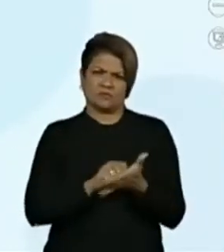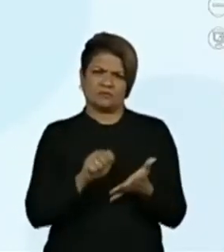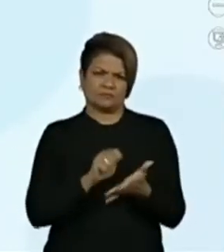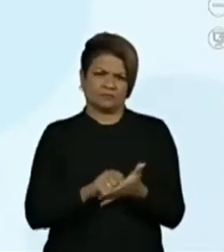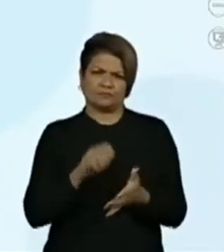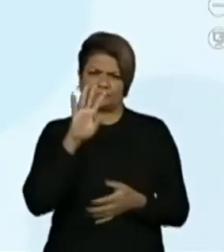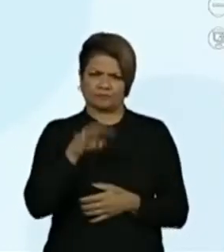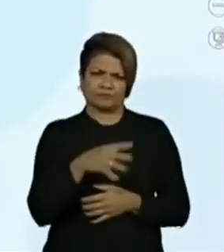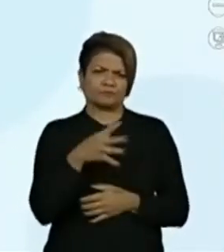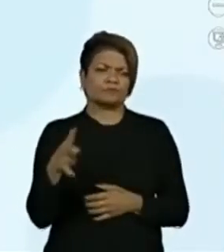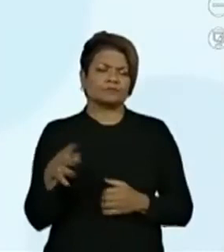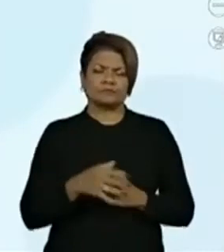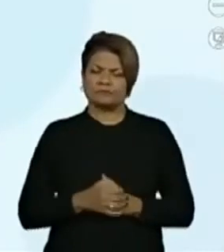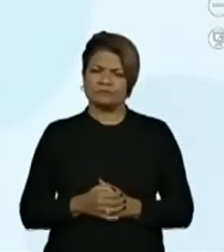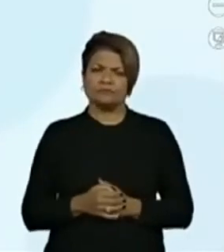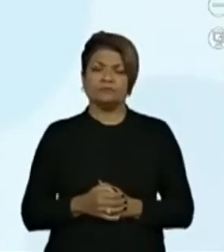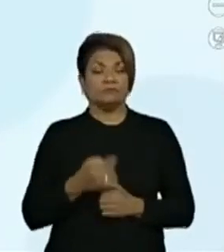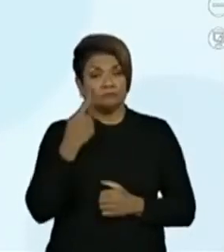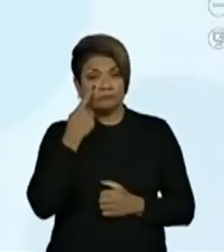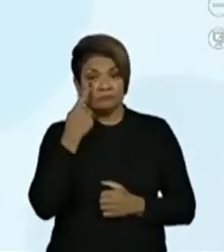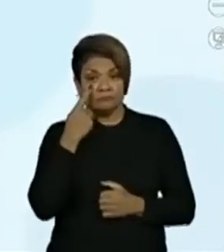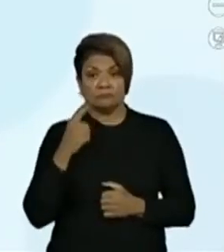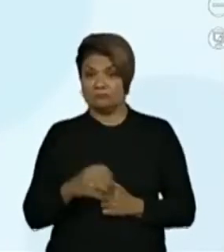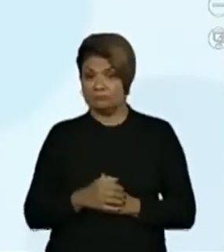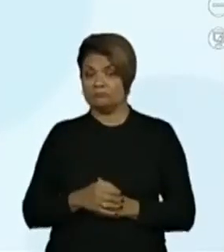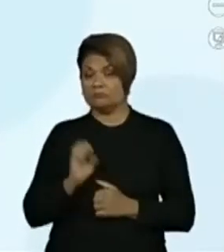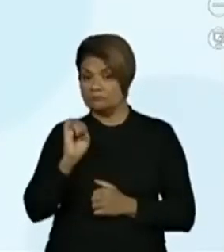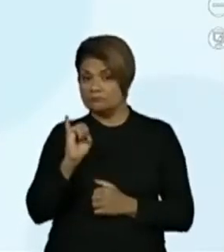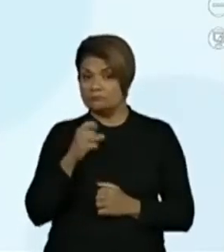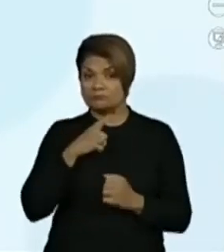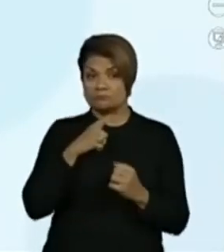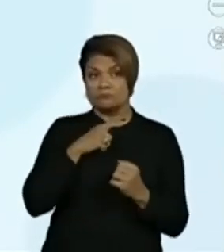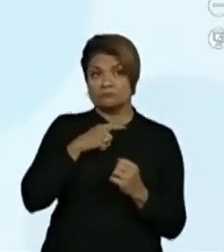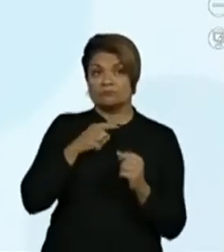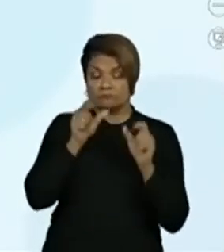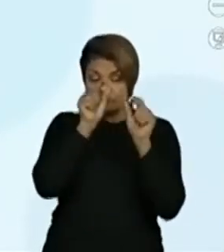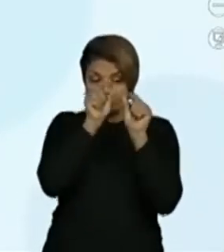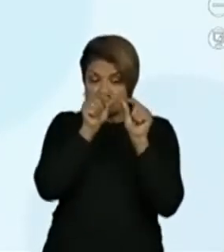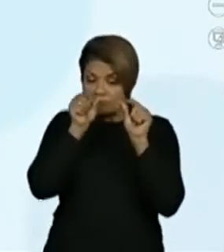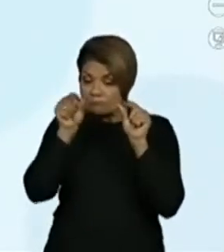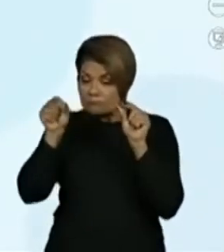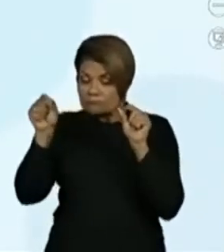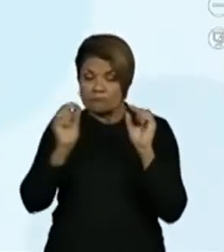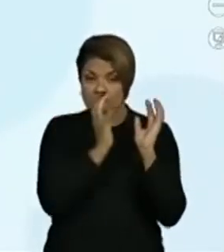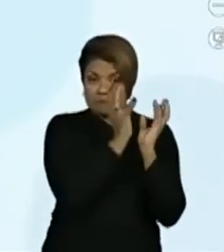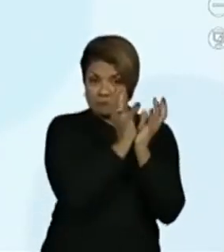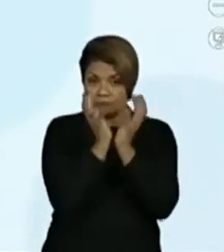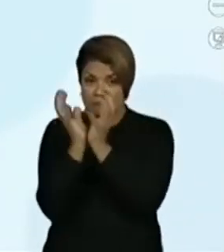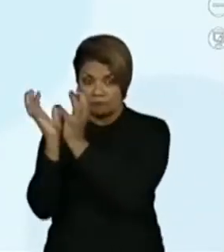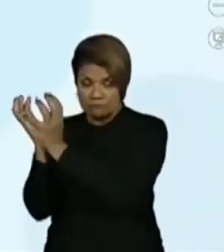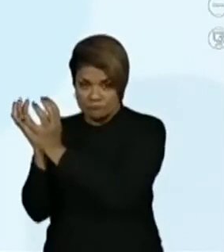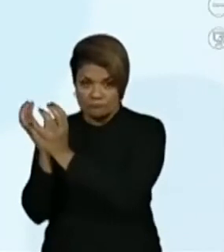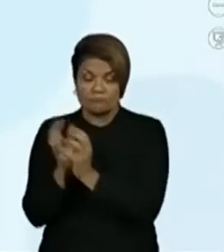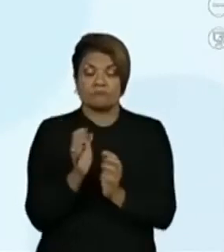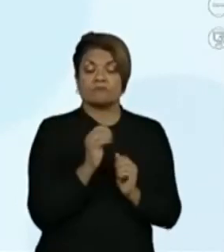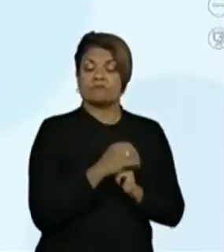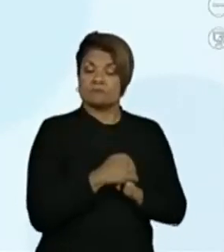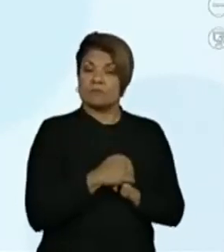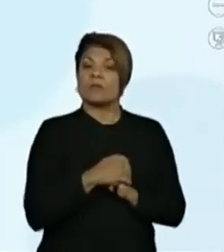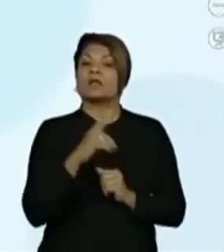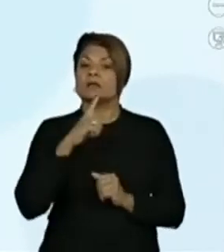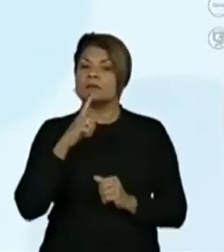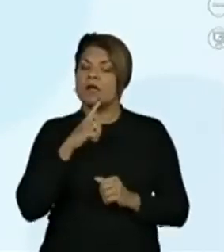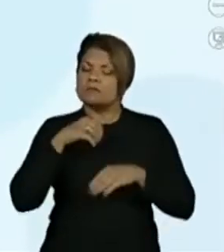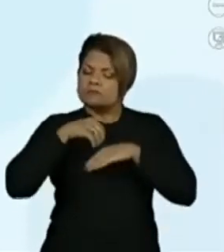número no quadro de classes e ordens. Mas veja se o posicionamento, então, das ordens e das classes já te dão uma